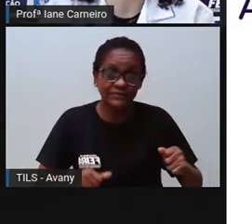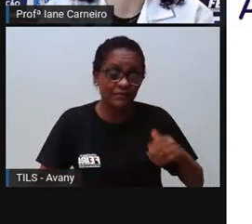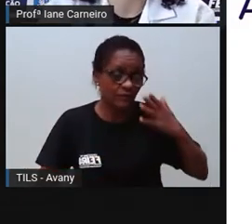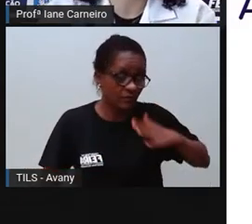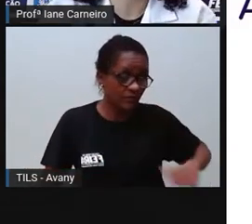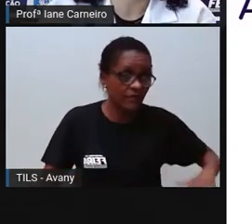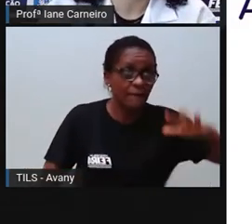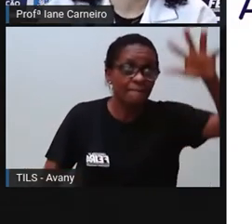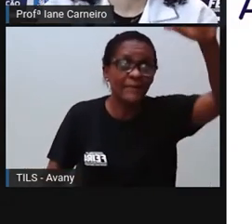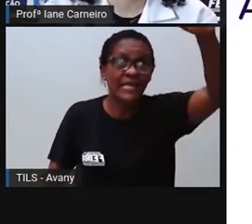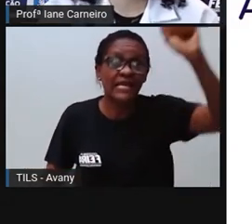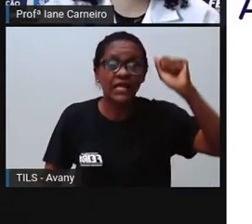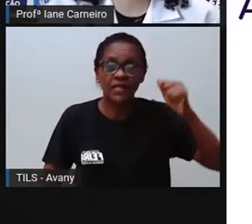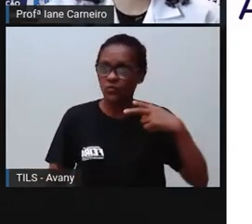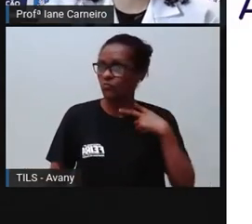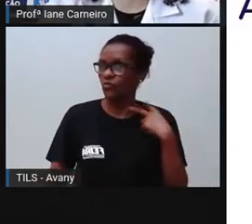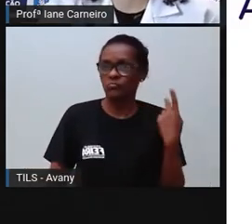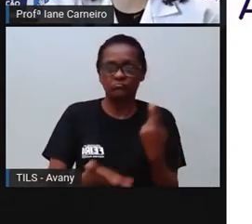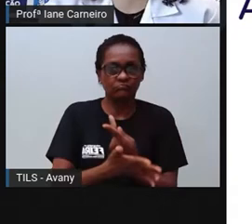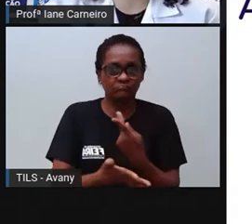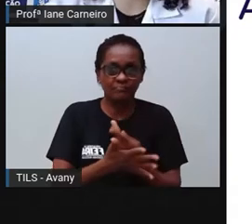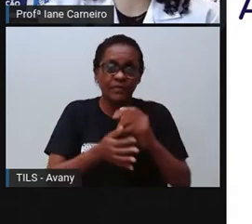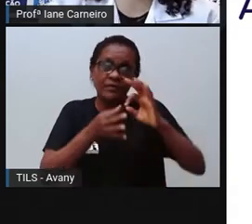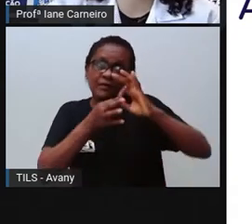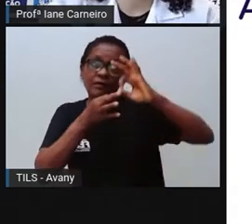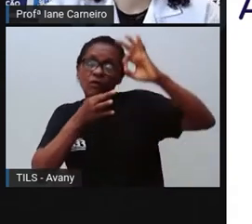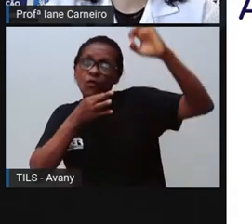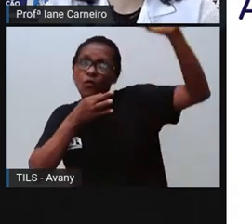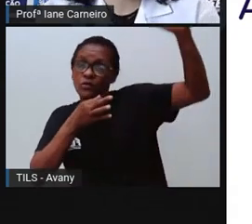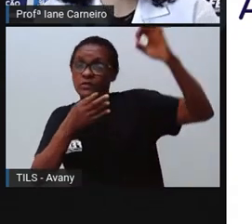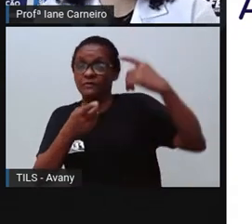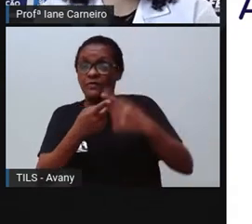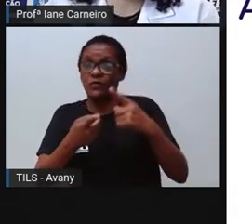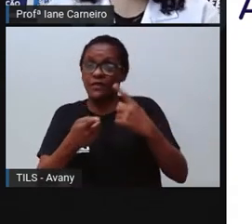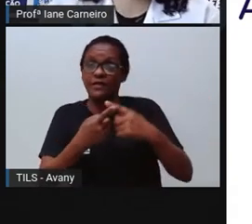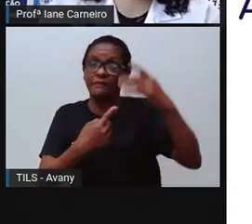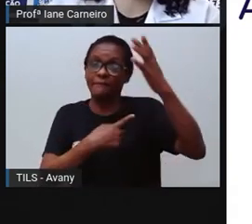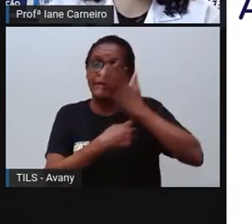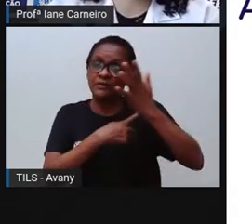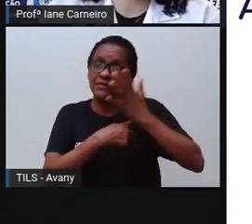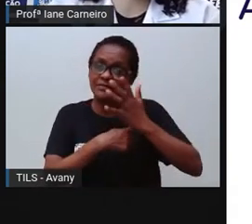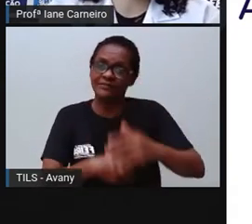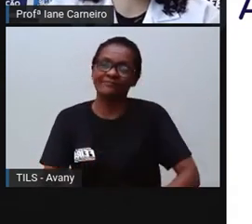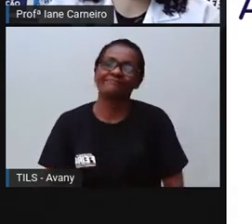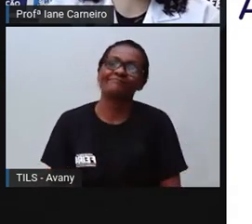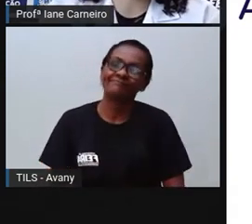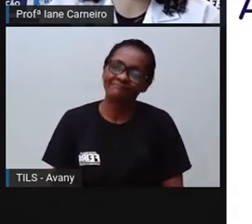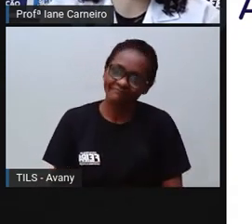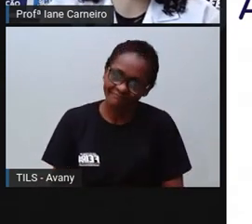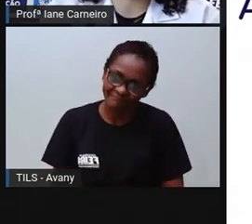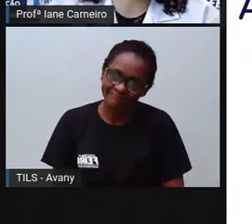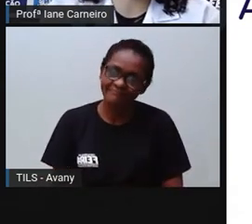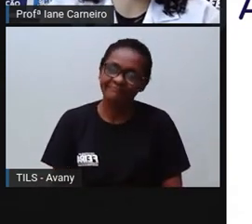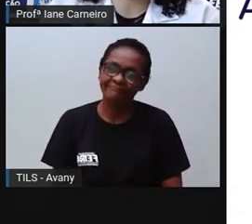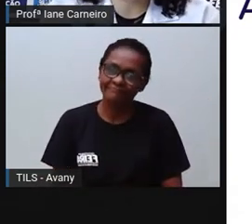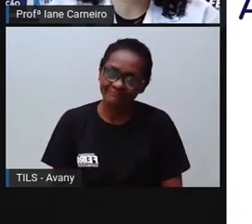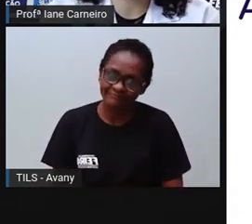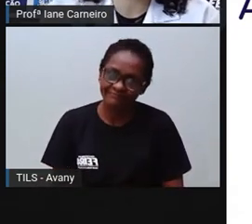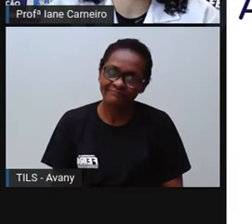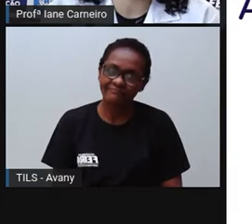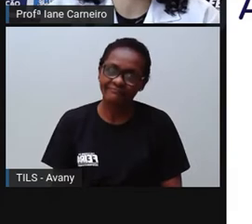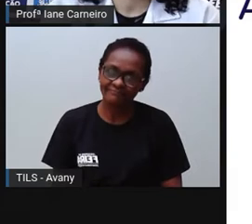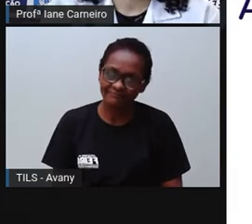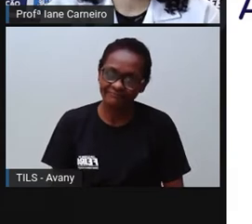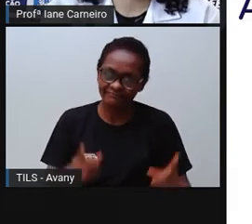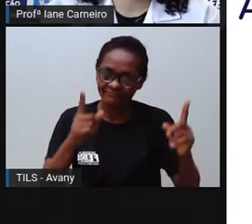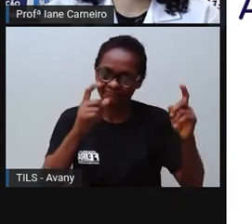crianças, né, e guardados em armários altos ou trancados, né, então a Proia colocou essa imagem aqui, ó, pra ilustrar pra